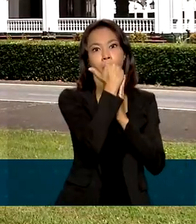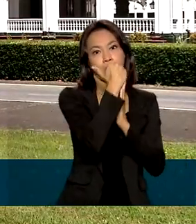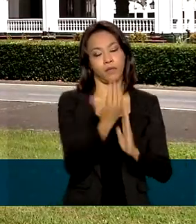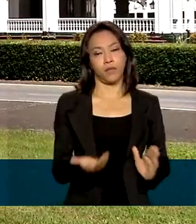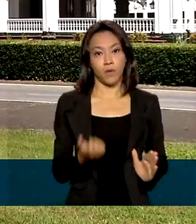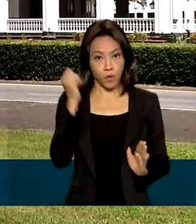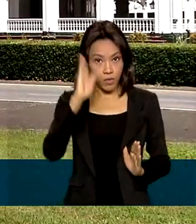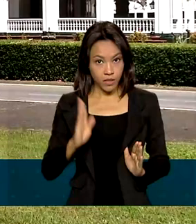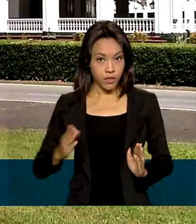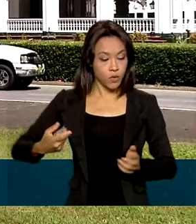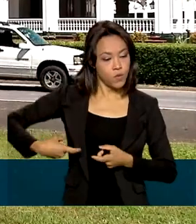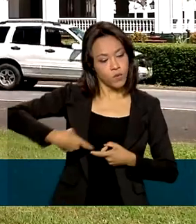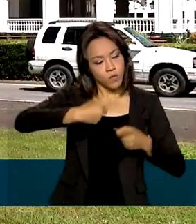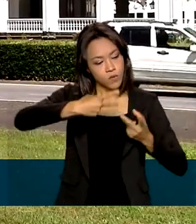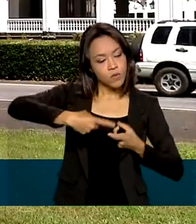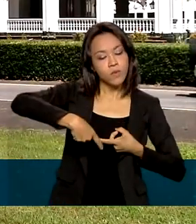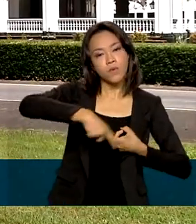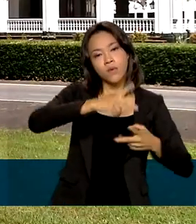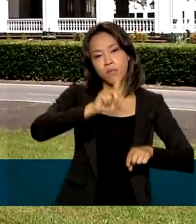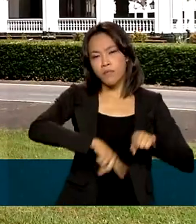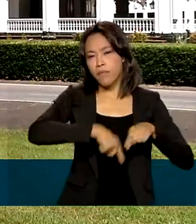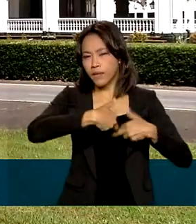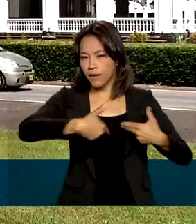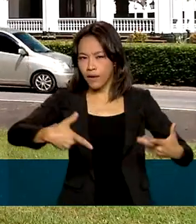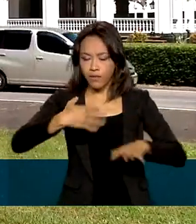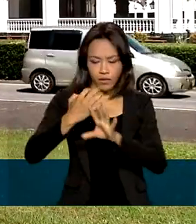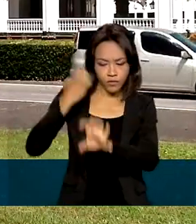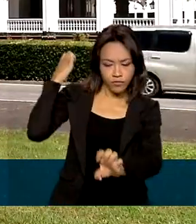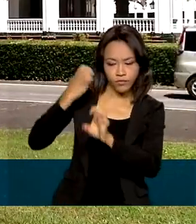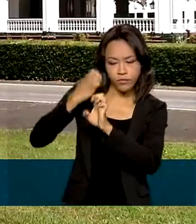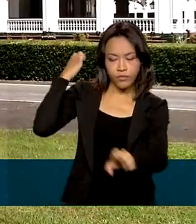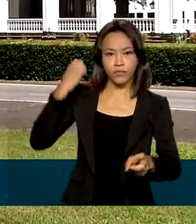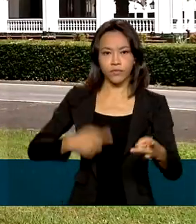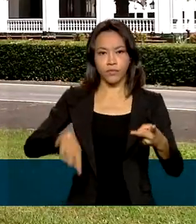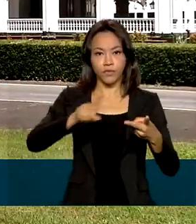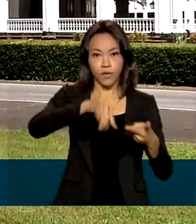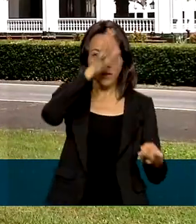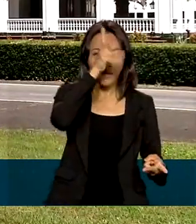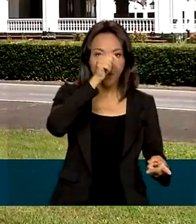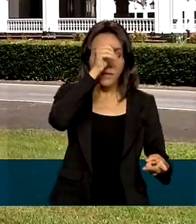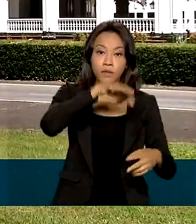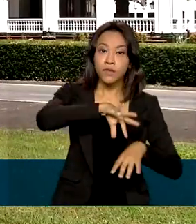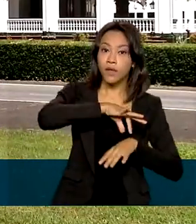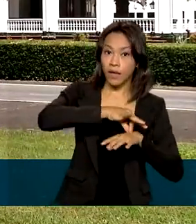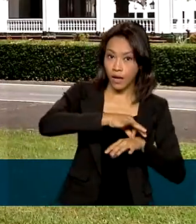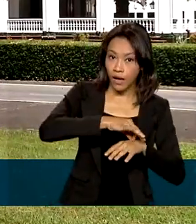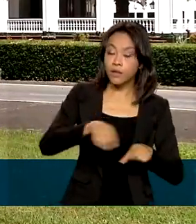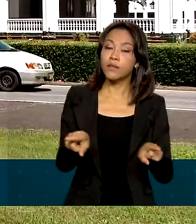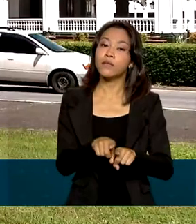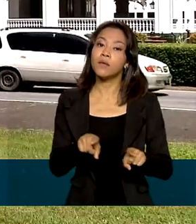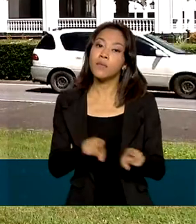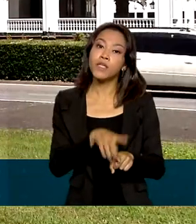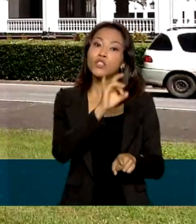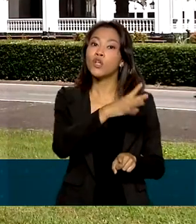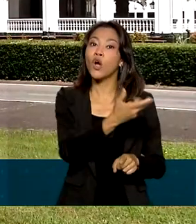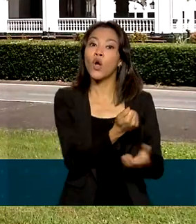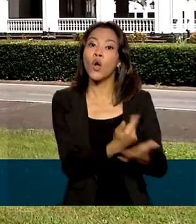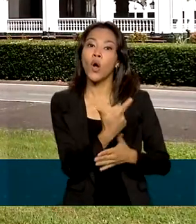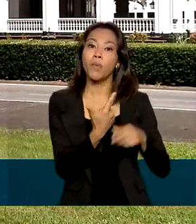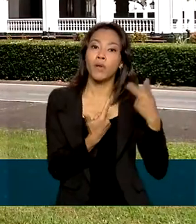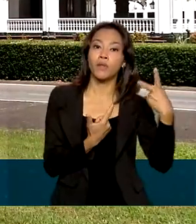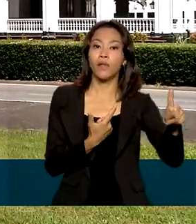O Brasil exporta para eles equipamentos de engenharia civil, frango e carne. E importa basicamente só arroz.